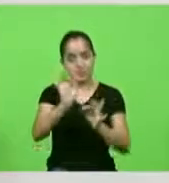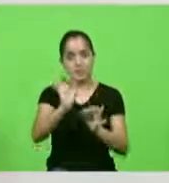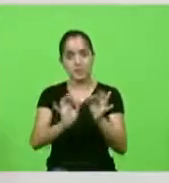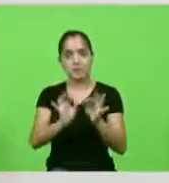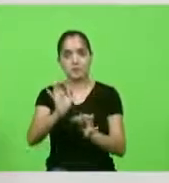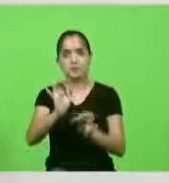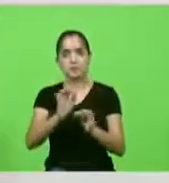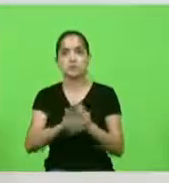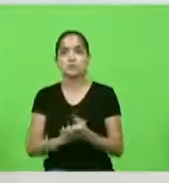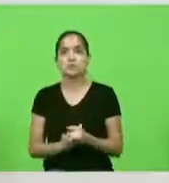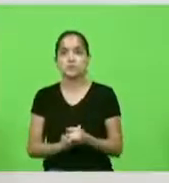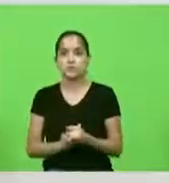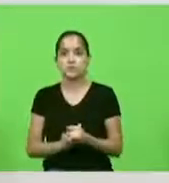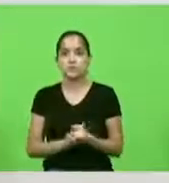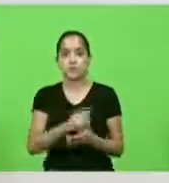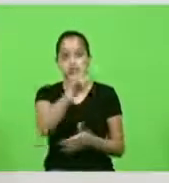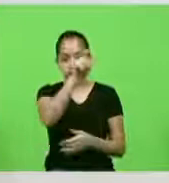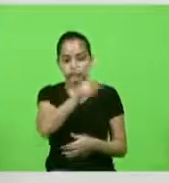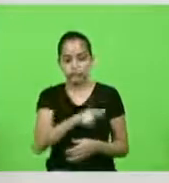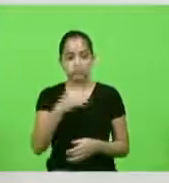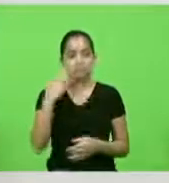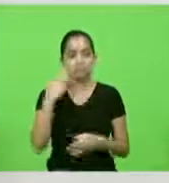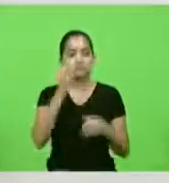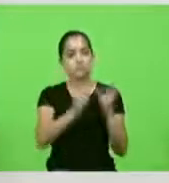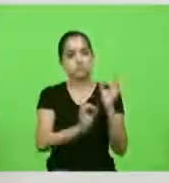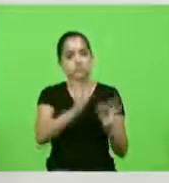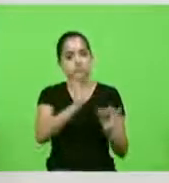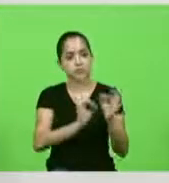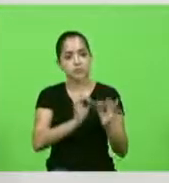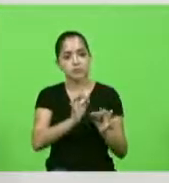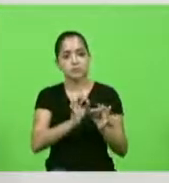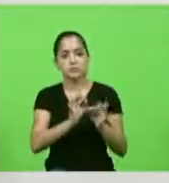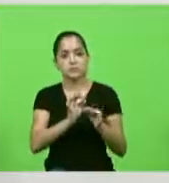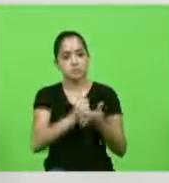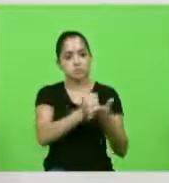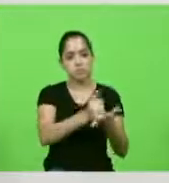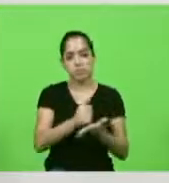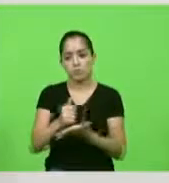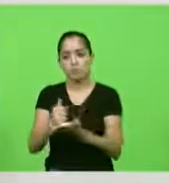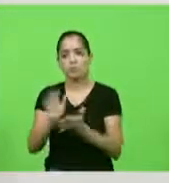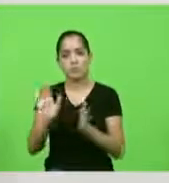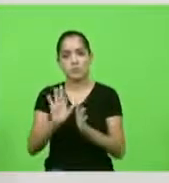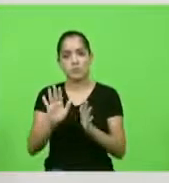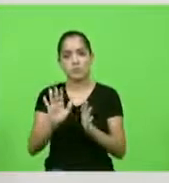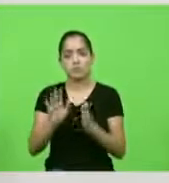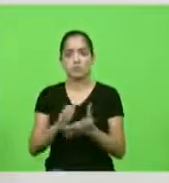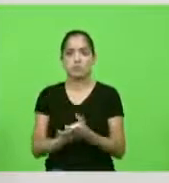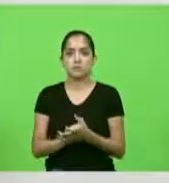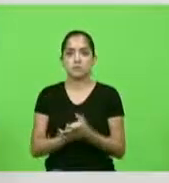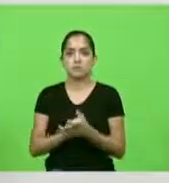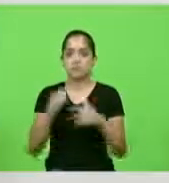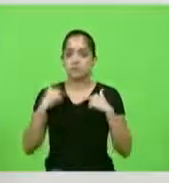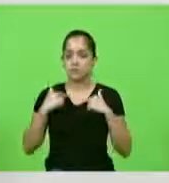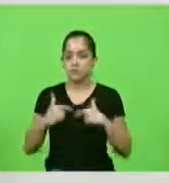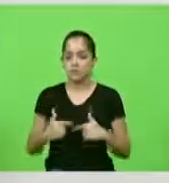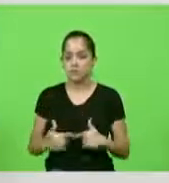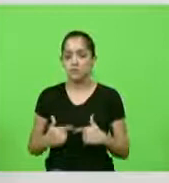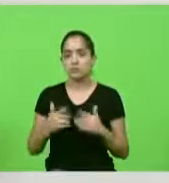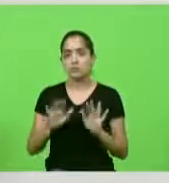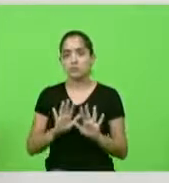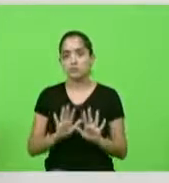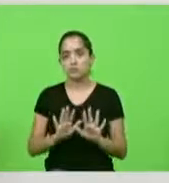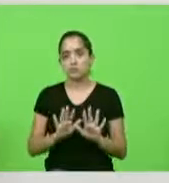compete a um juiz imparcial não posso me calar diante de tantas agressões